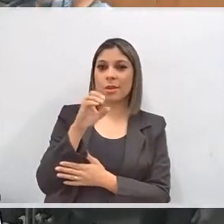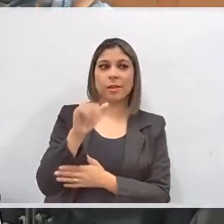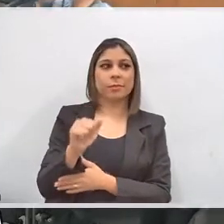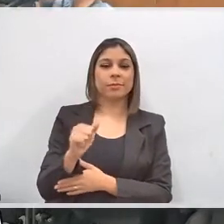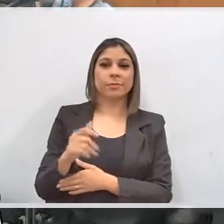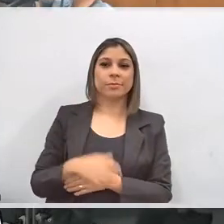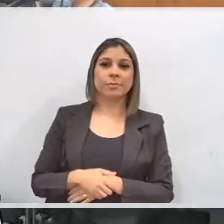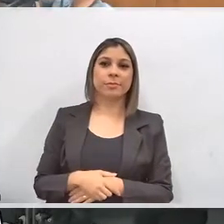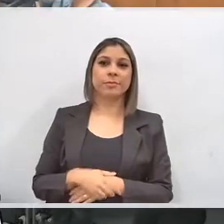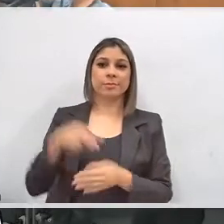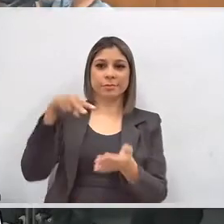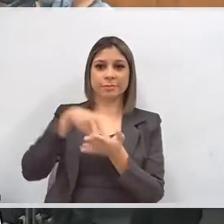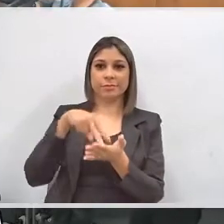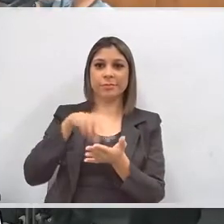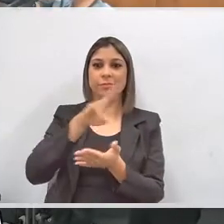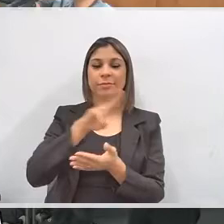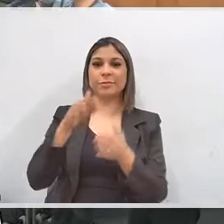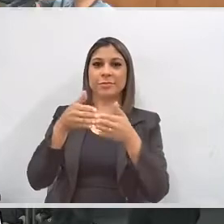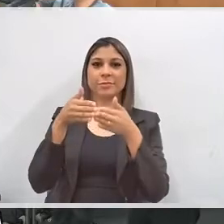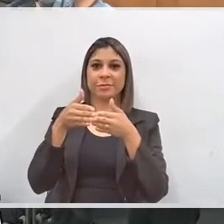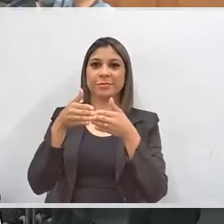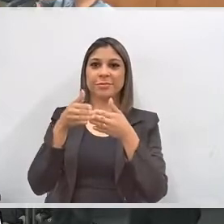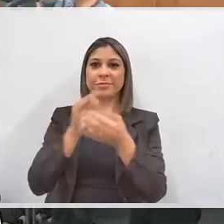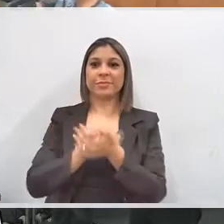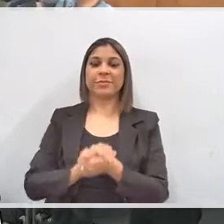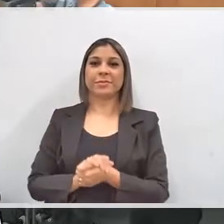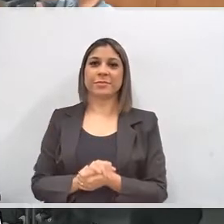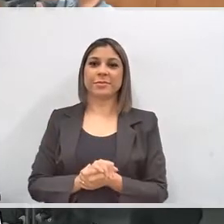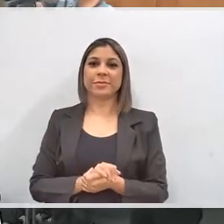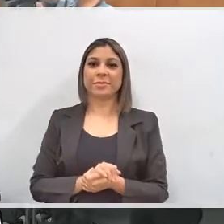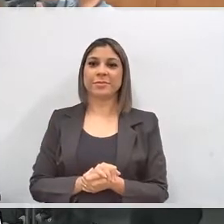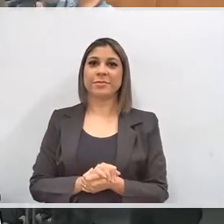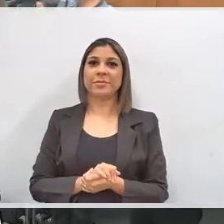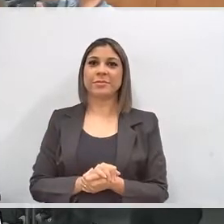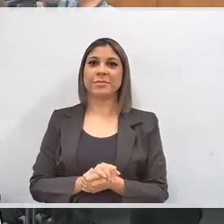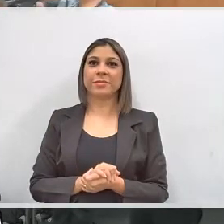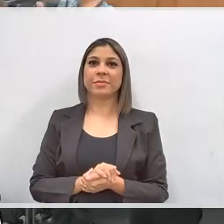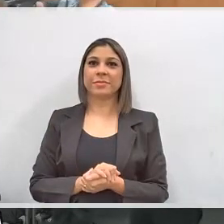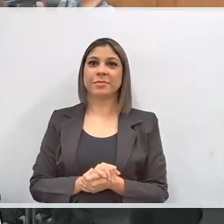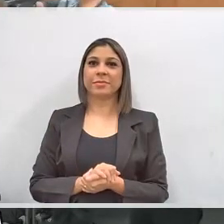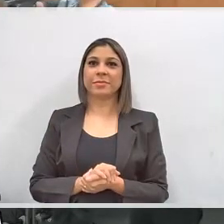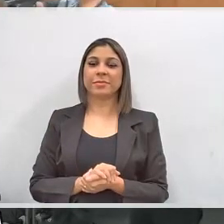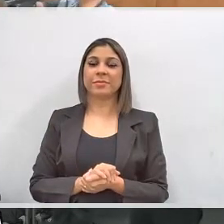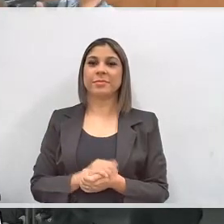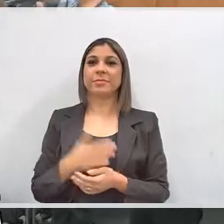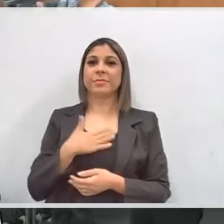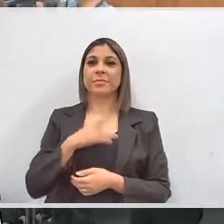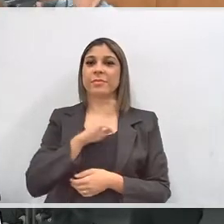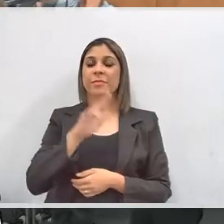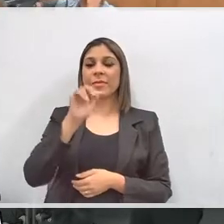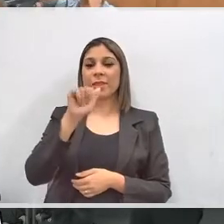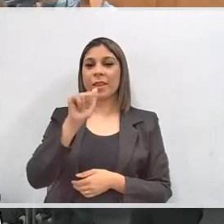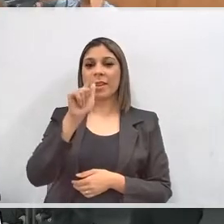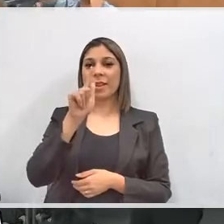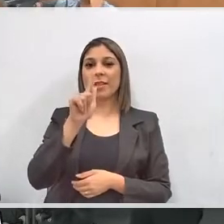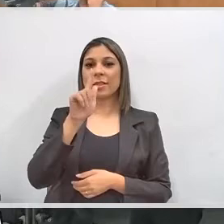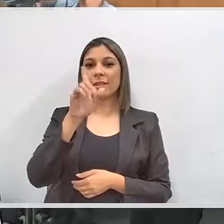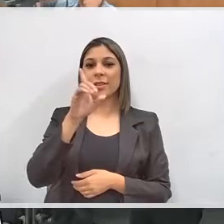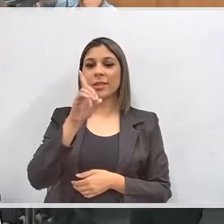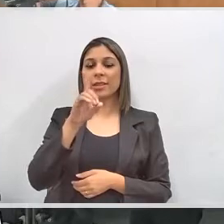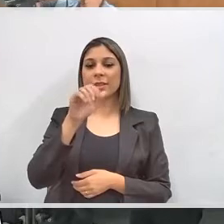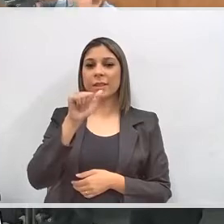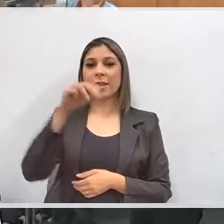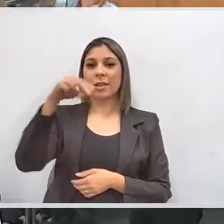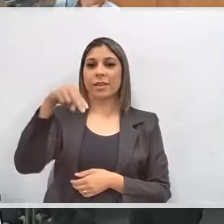está pronta aqui. Pois não. Levantem o nome, por favor, para cada uma poder se apresentar. Então, eu sou Águida